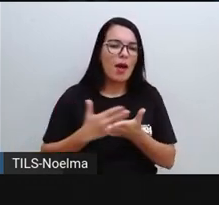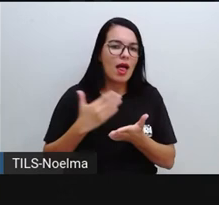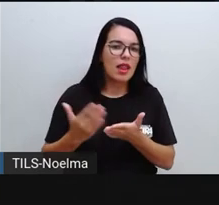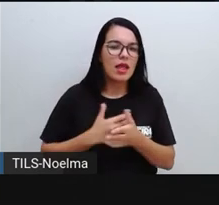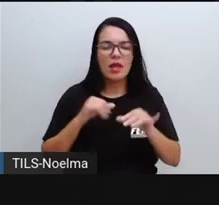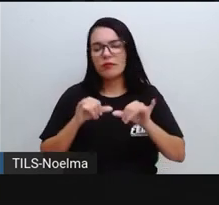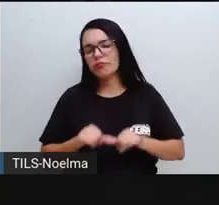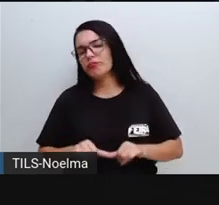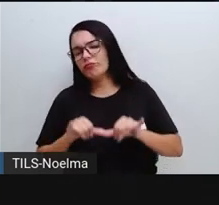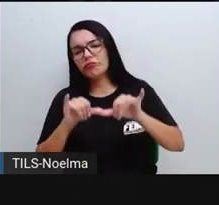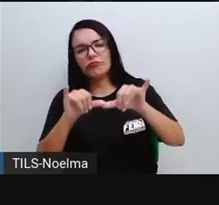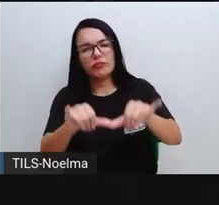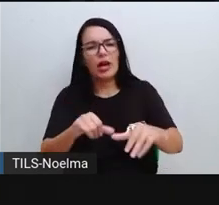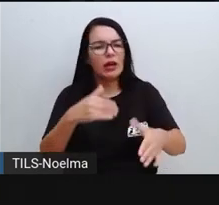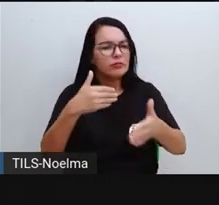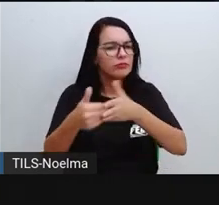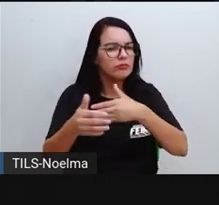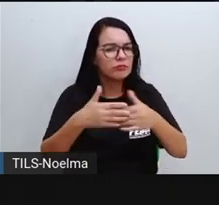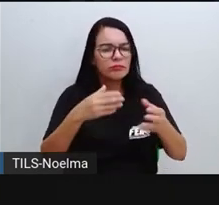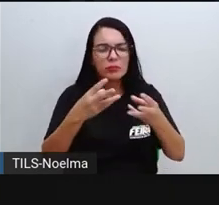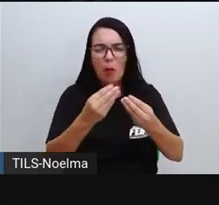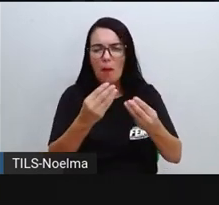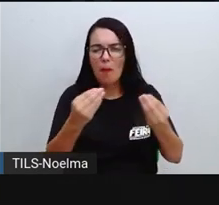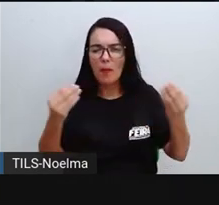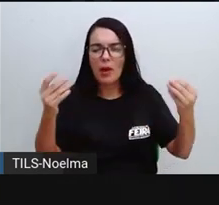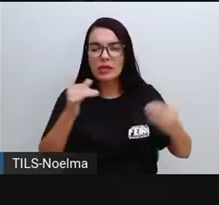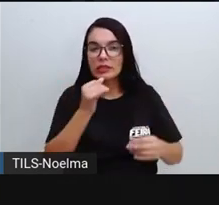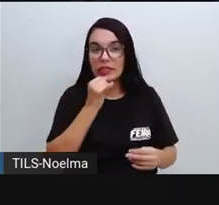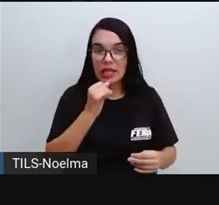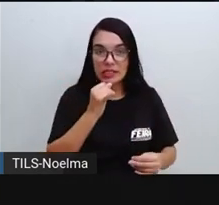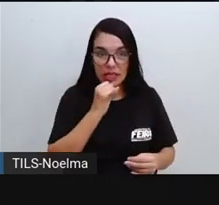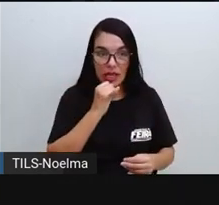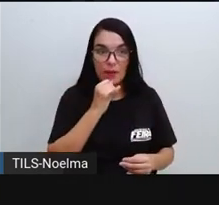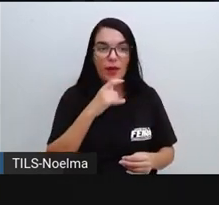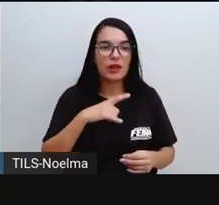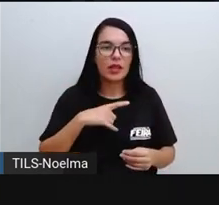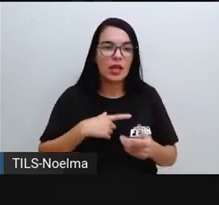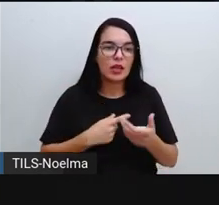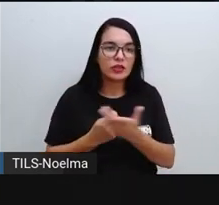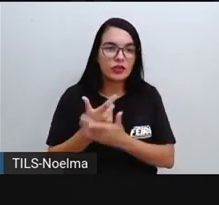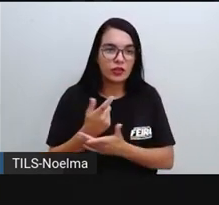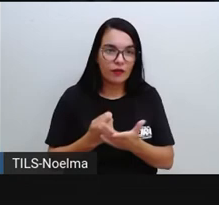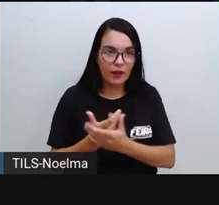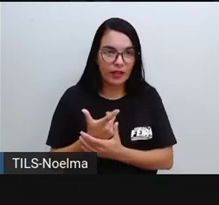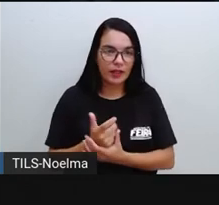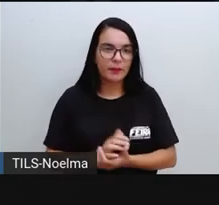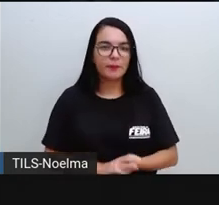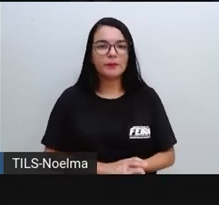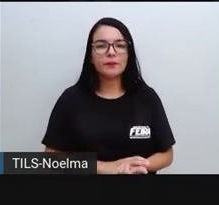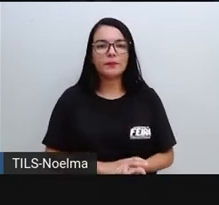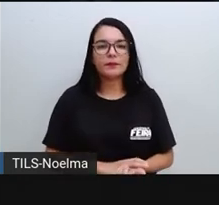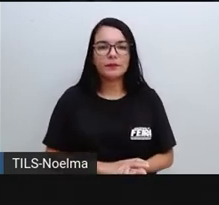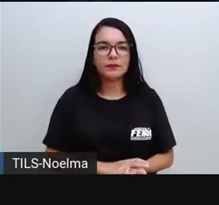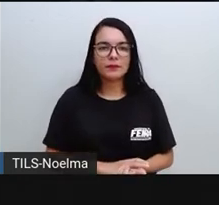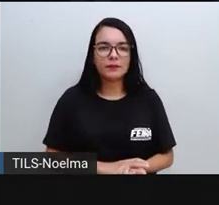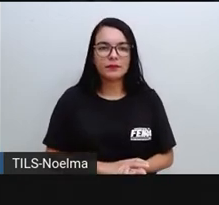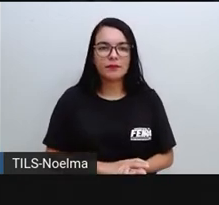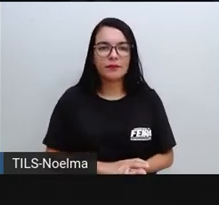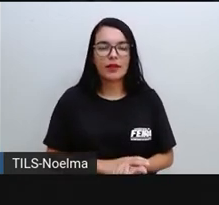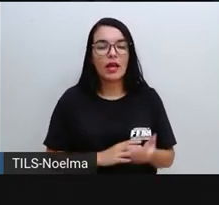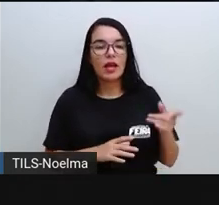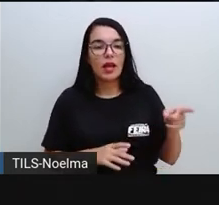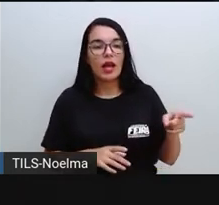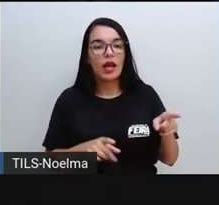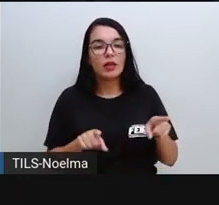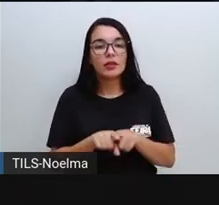supermercados, é um dos exemplos aí do comércio, do setor terciário. A